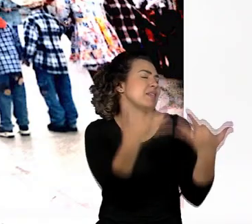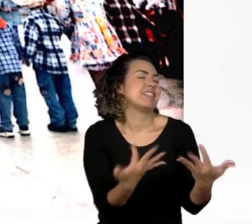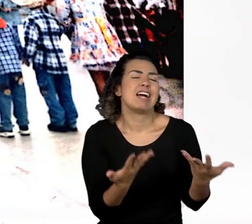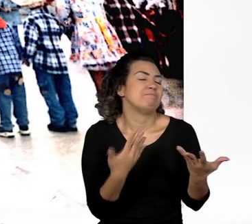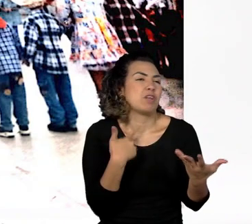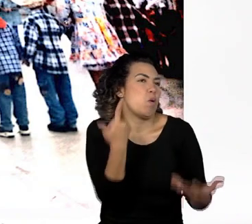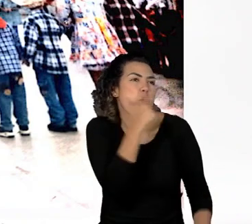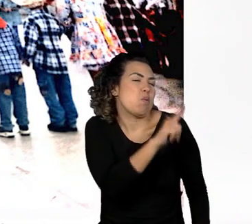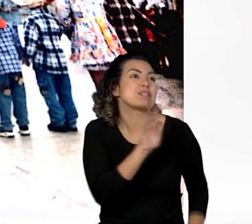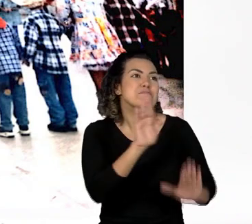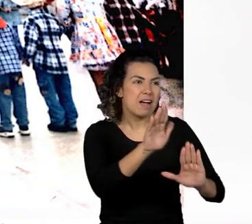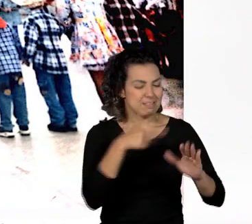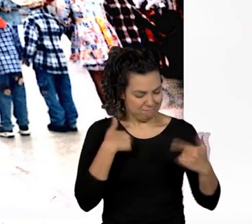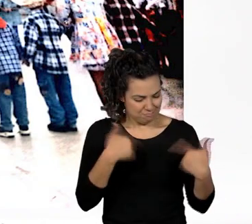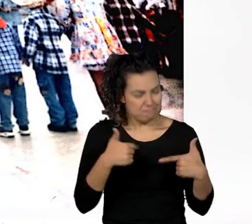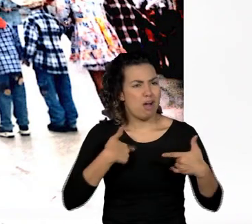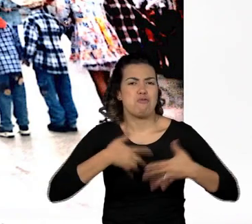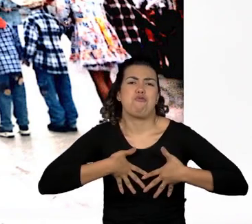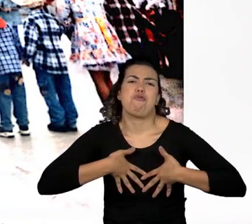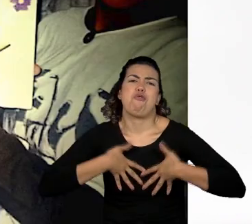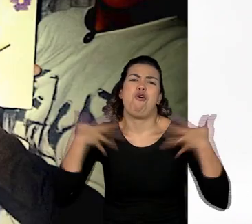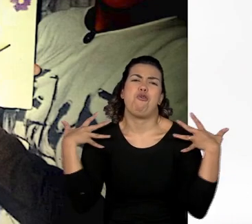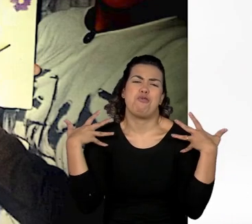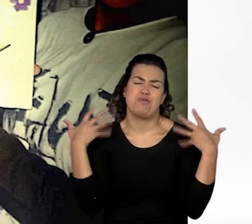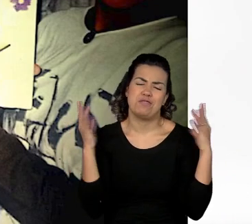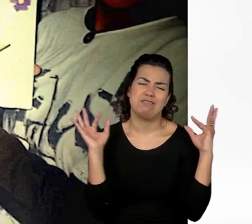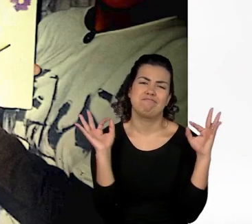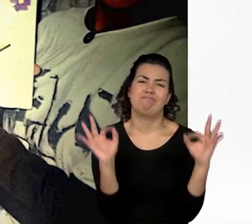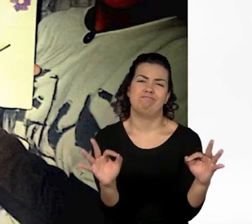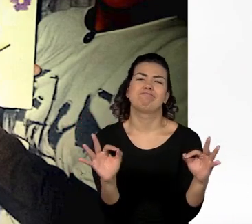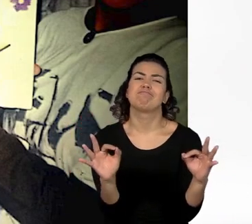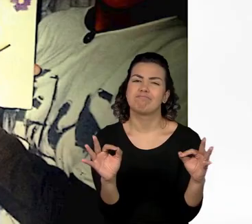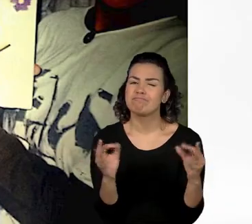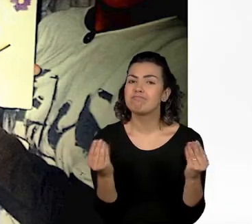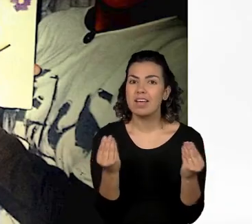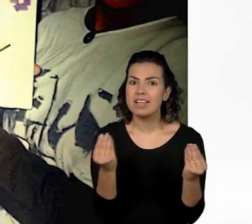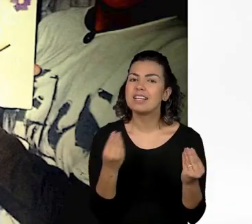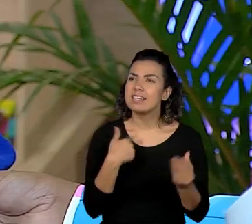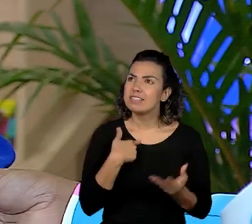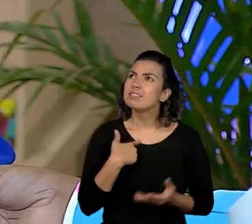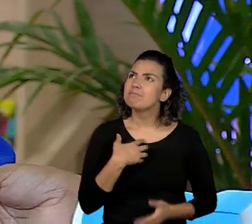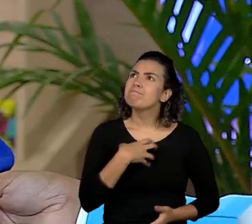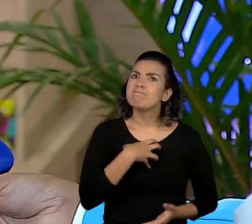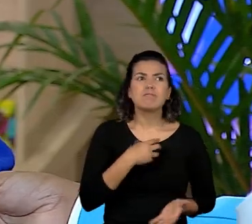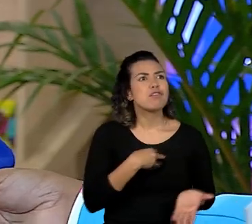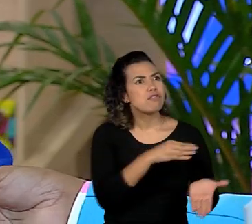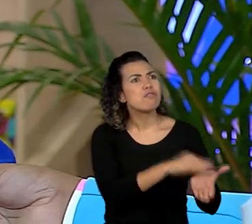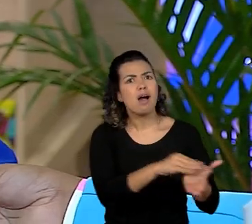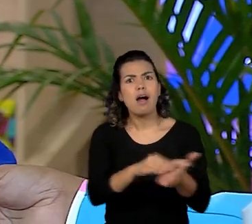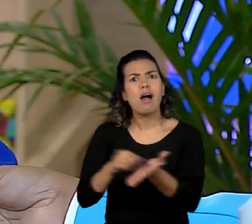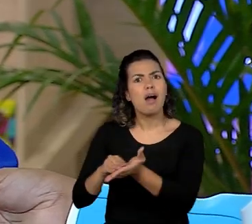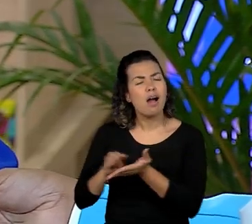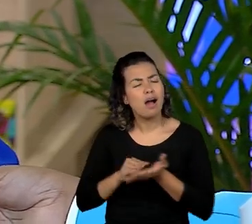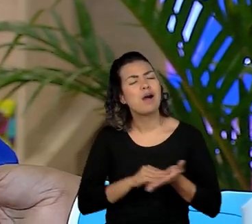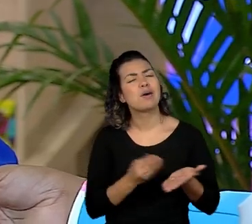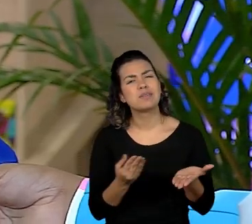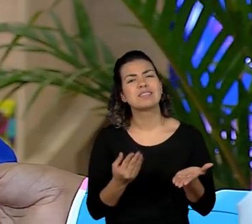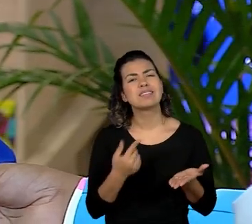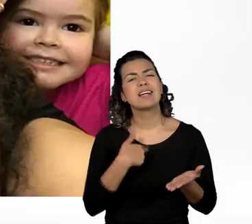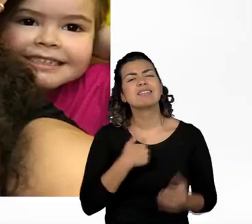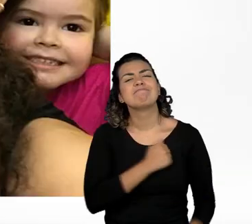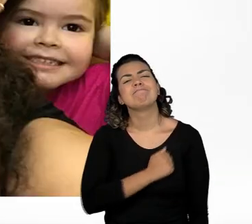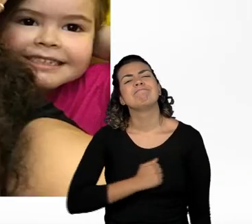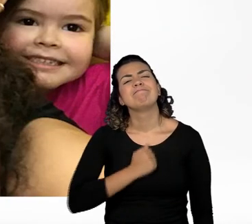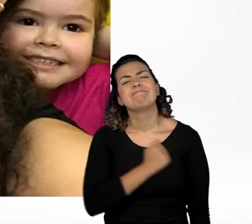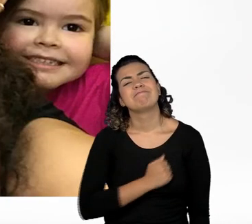orgulho do meu trabalho e falo que faz falta, me faz falta a sala de aula.